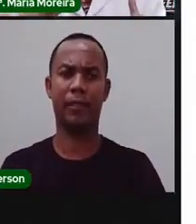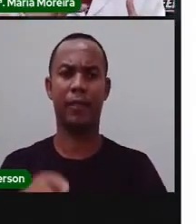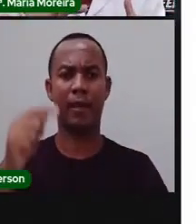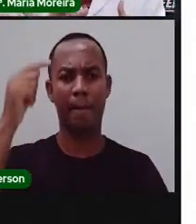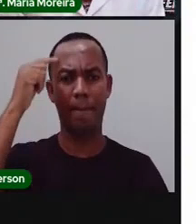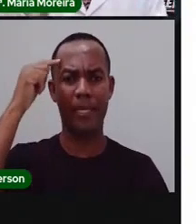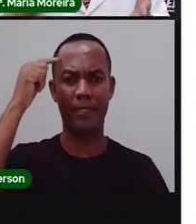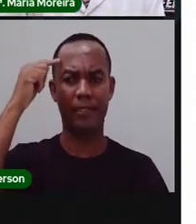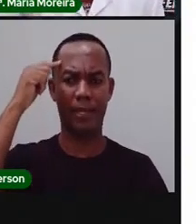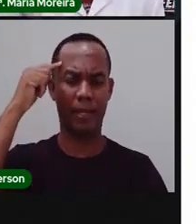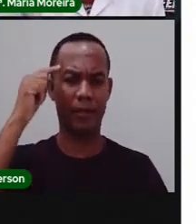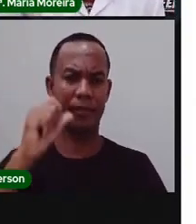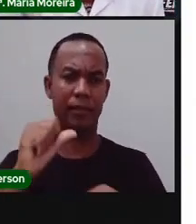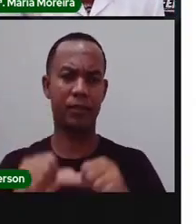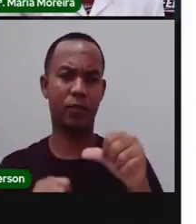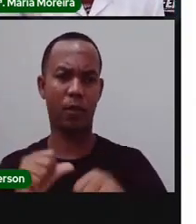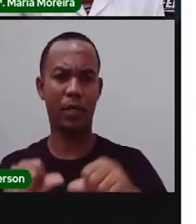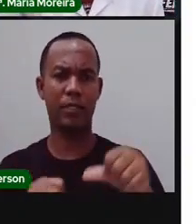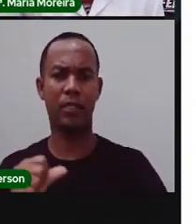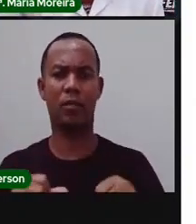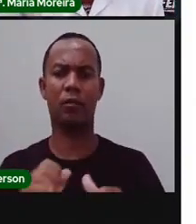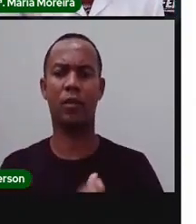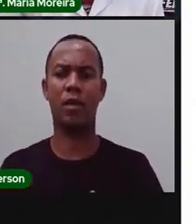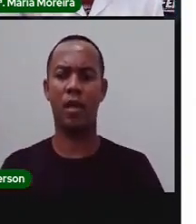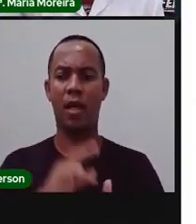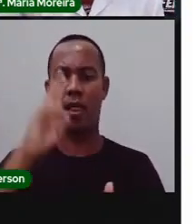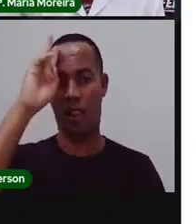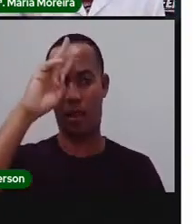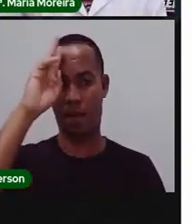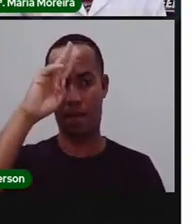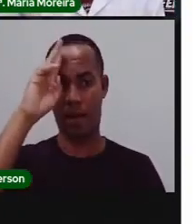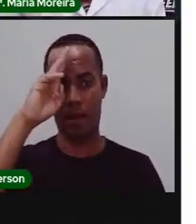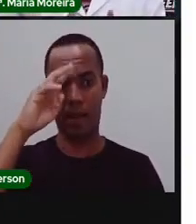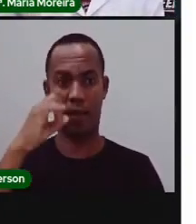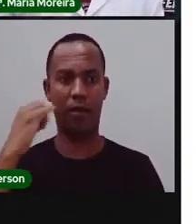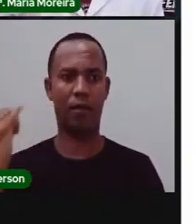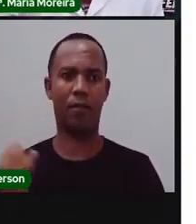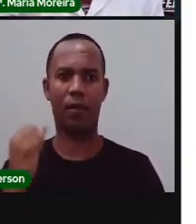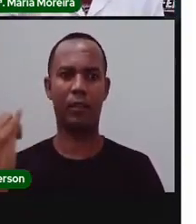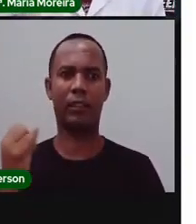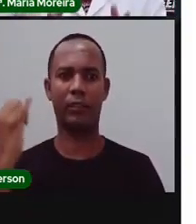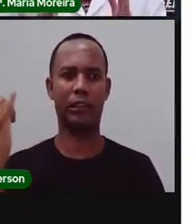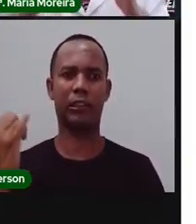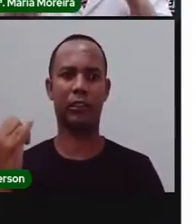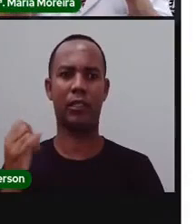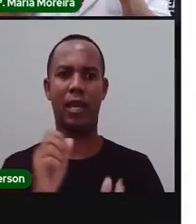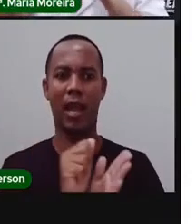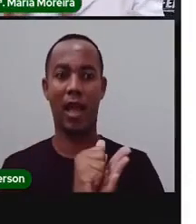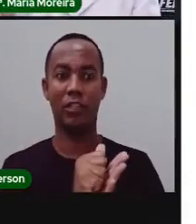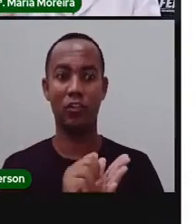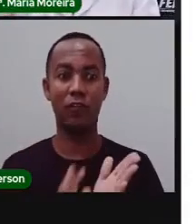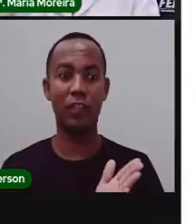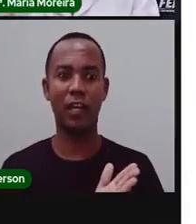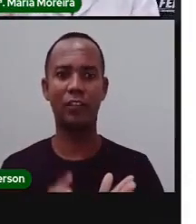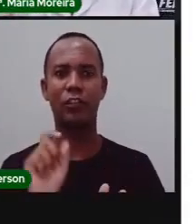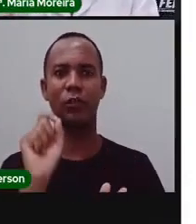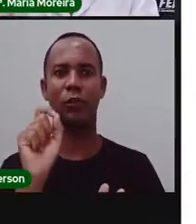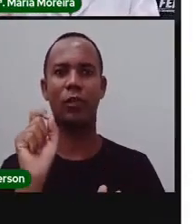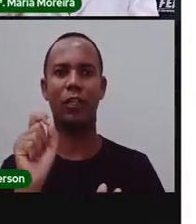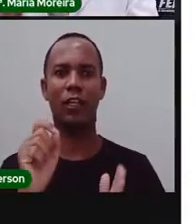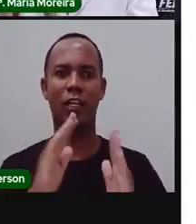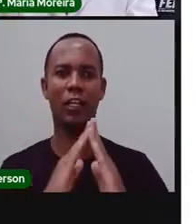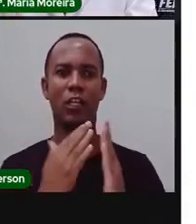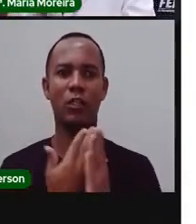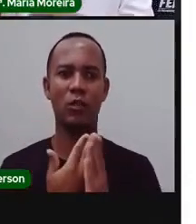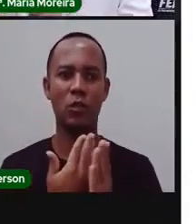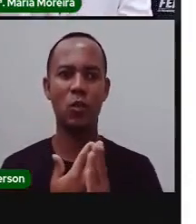nessa transformação. Mas a prova lembrou uma coisa muito importante pra vocês. Essa atividade, ela vai estar na escola